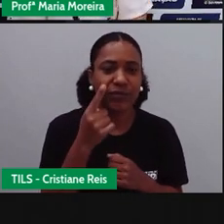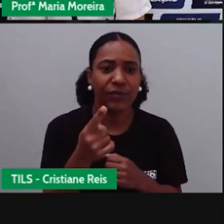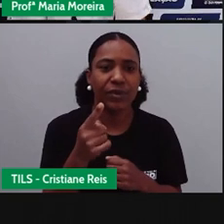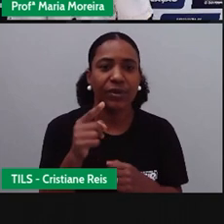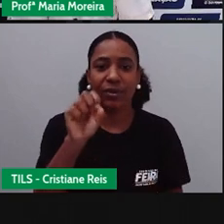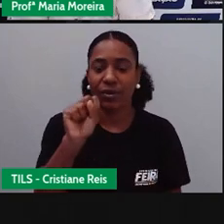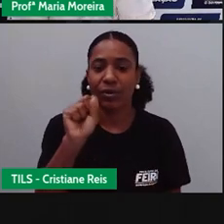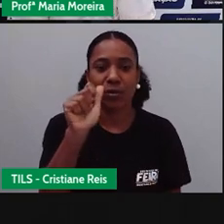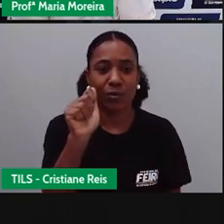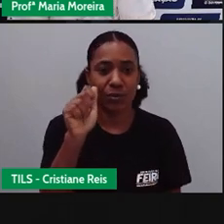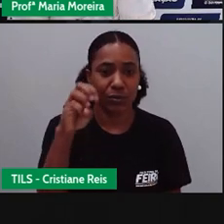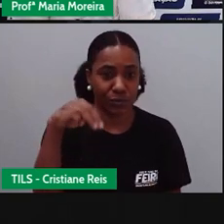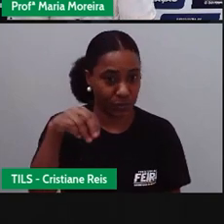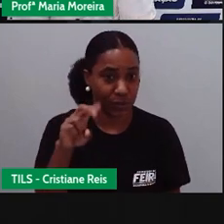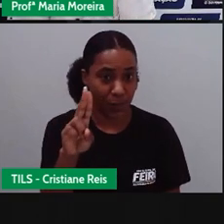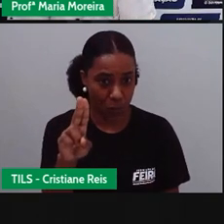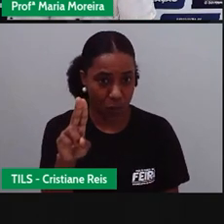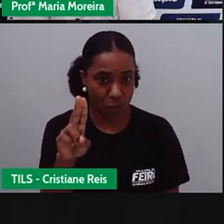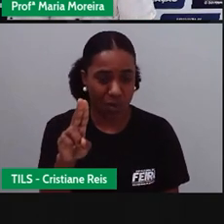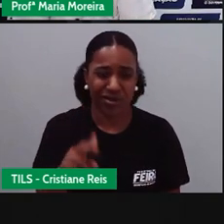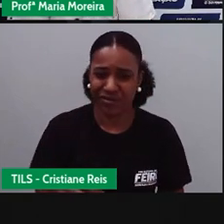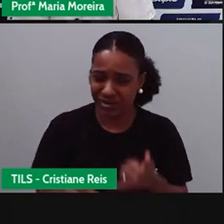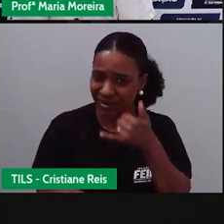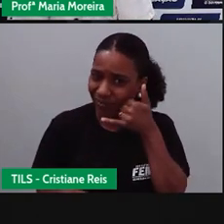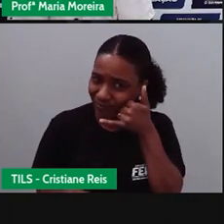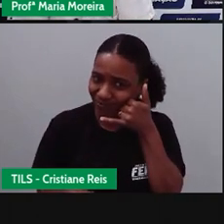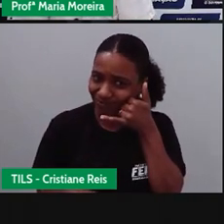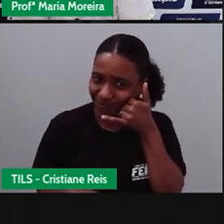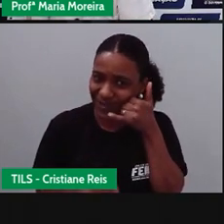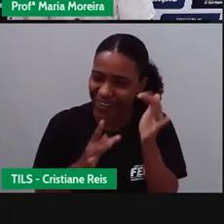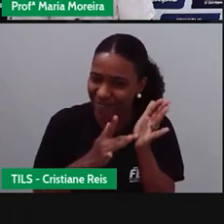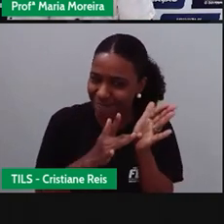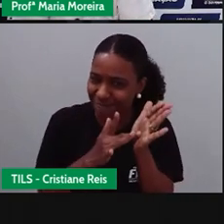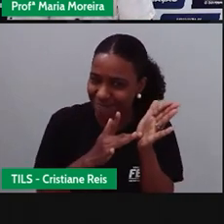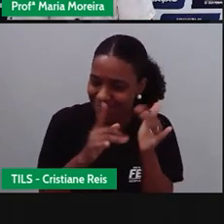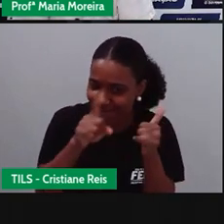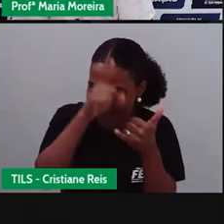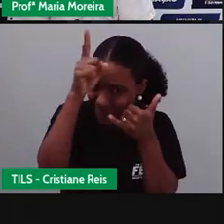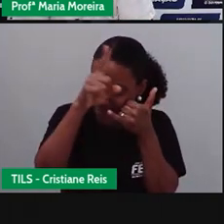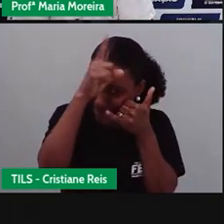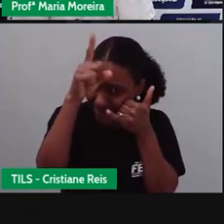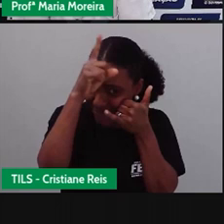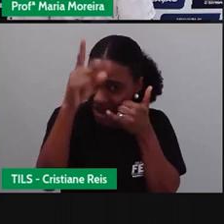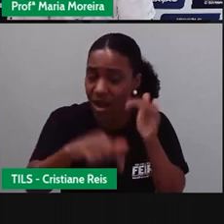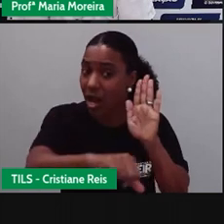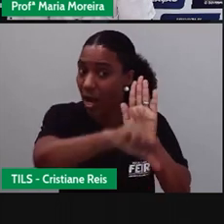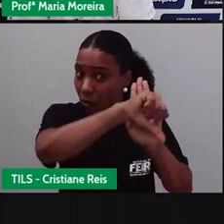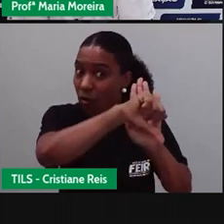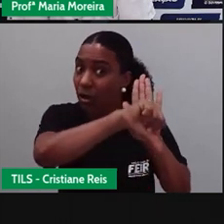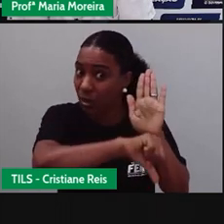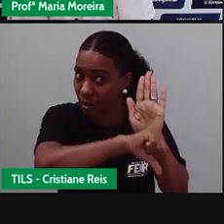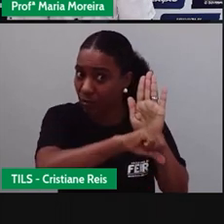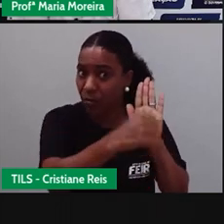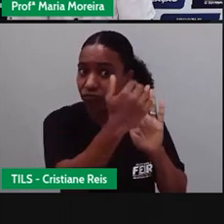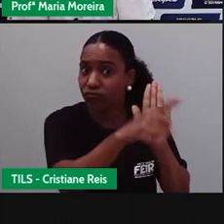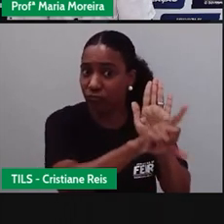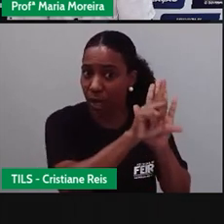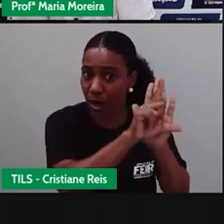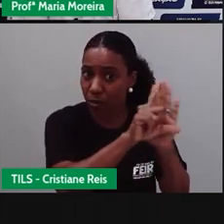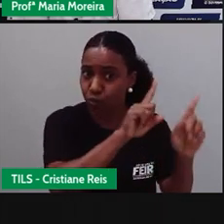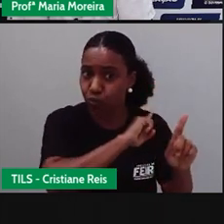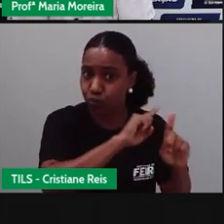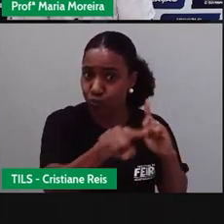passar trote, Cris, aos serviços de emergência é um crime previsto no Código Penal. E quando